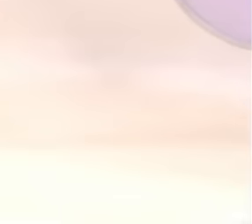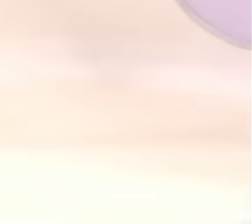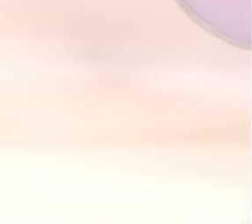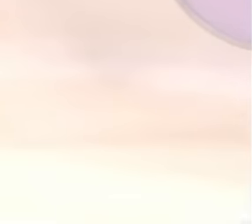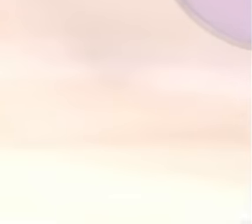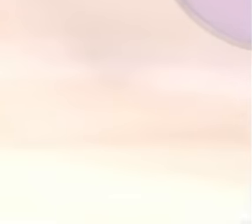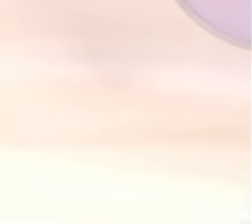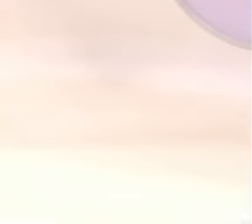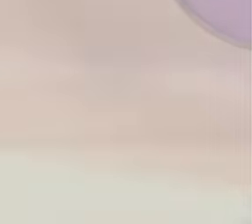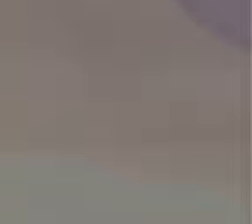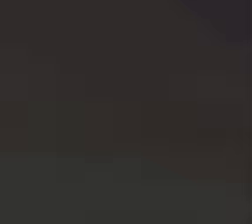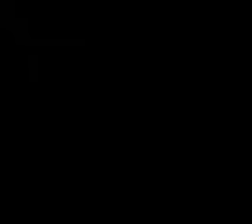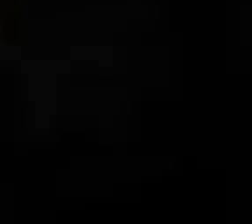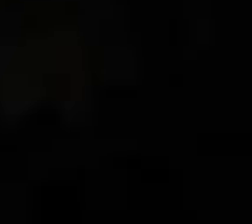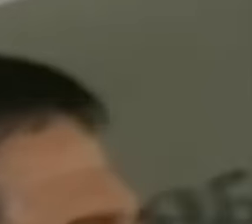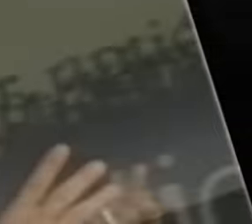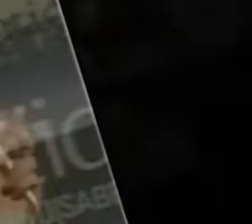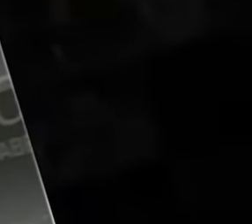Em especial a você.